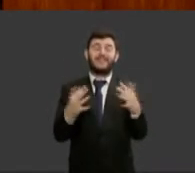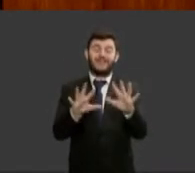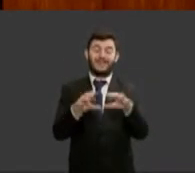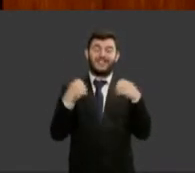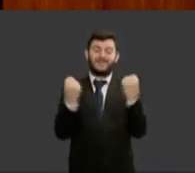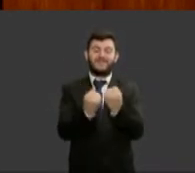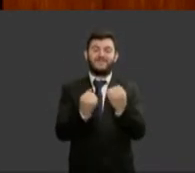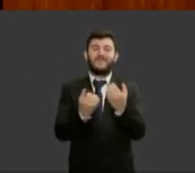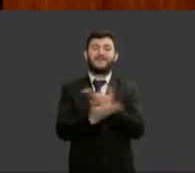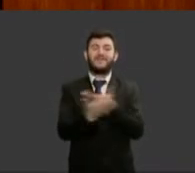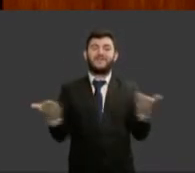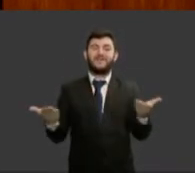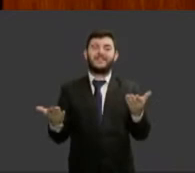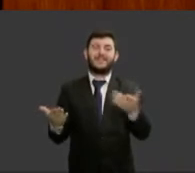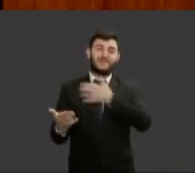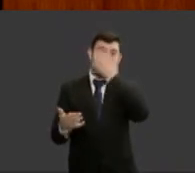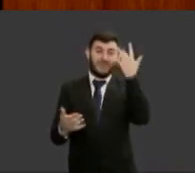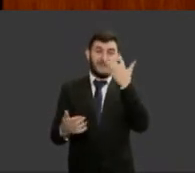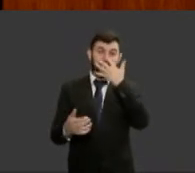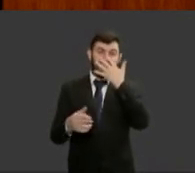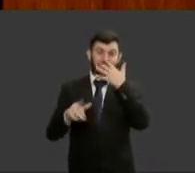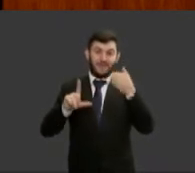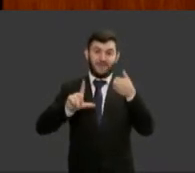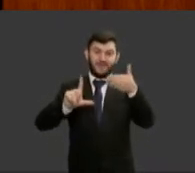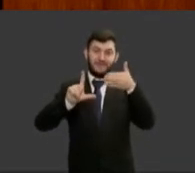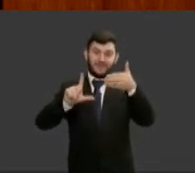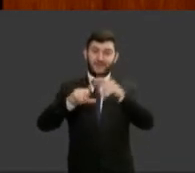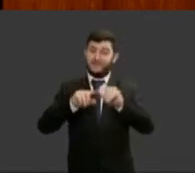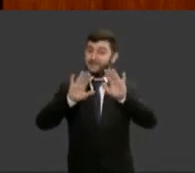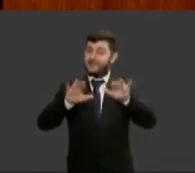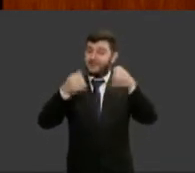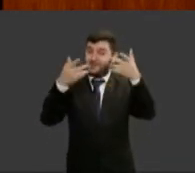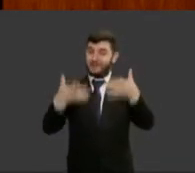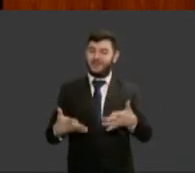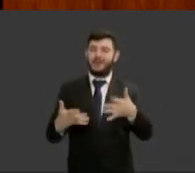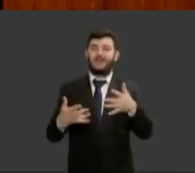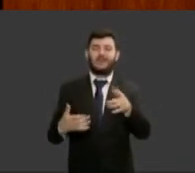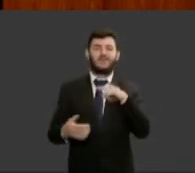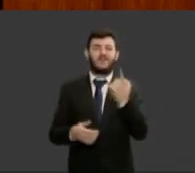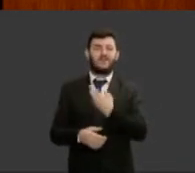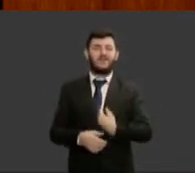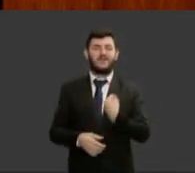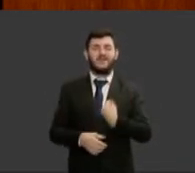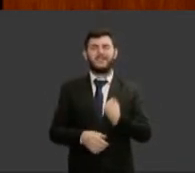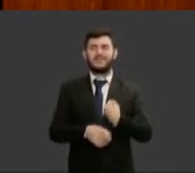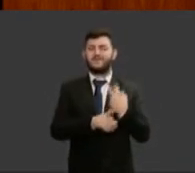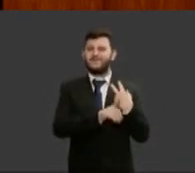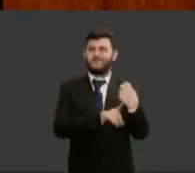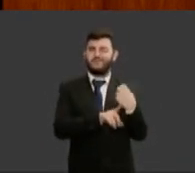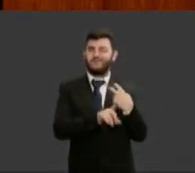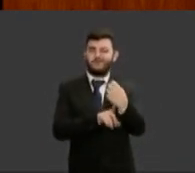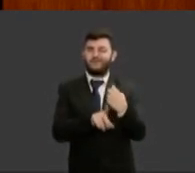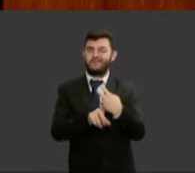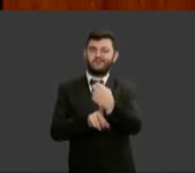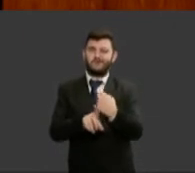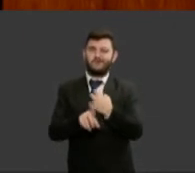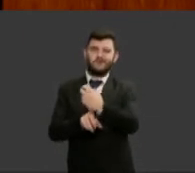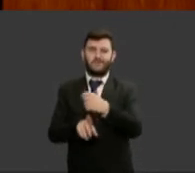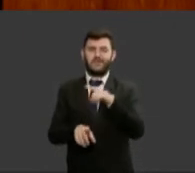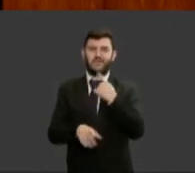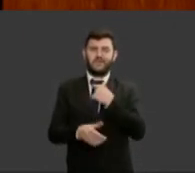esse cenário denota que de fato estamos ganhando terreno no entanto este progresso